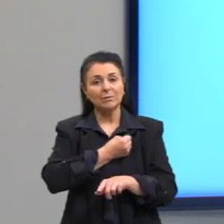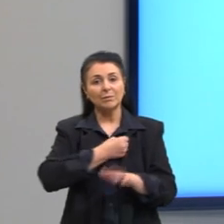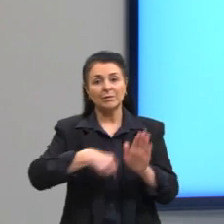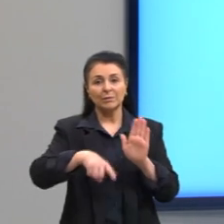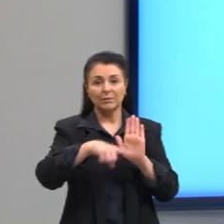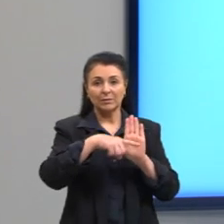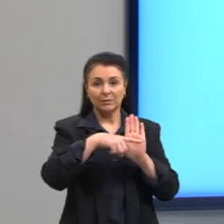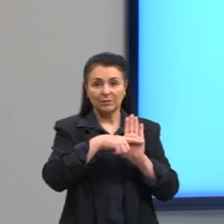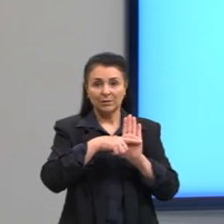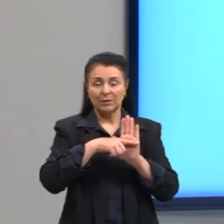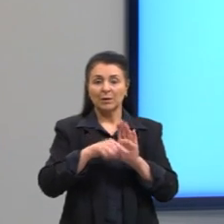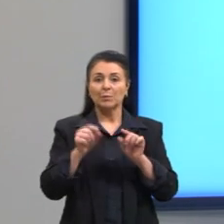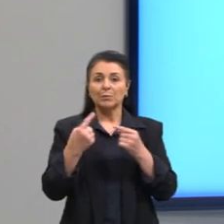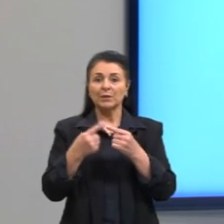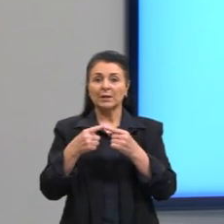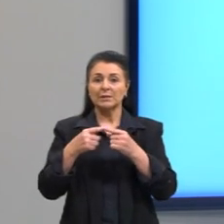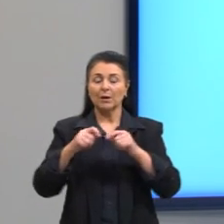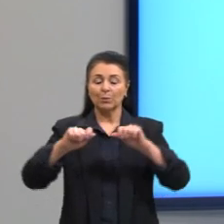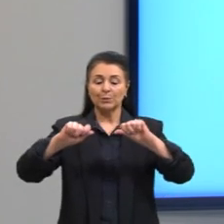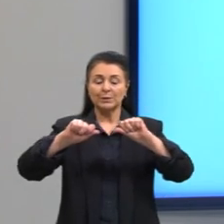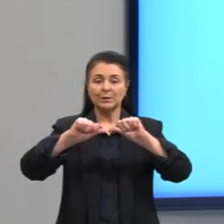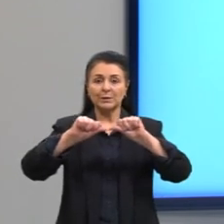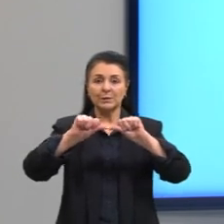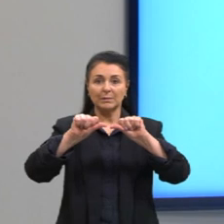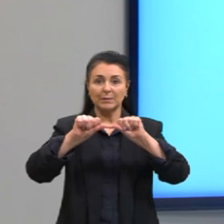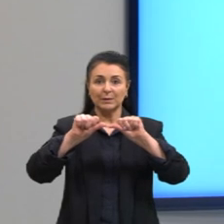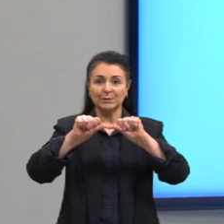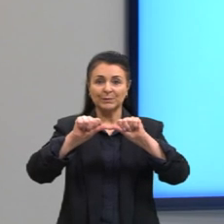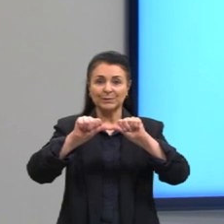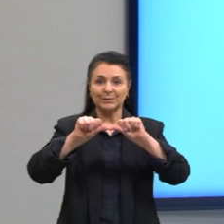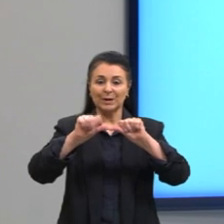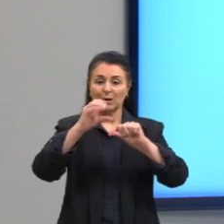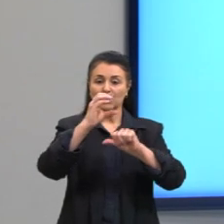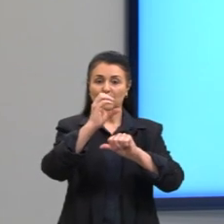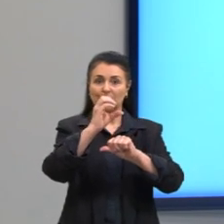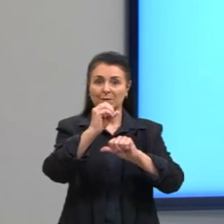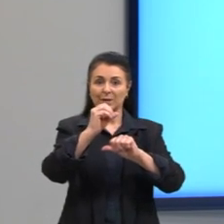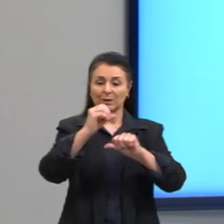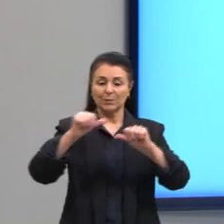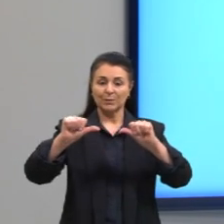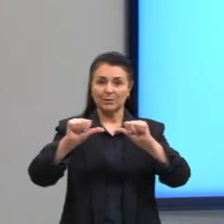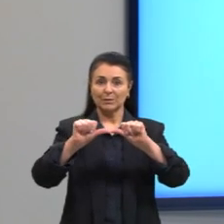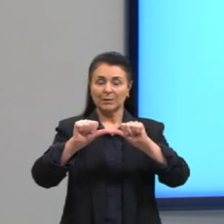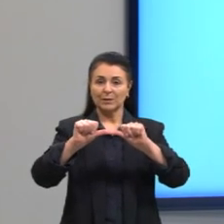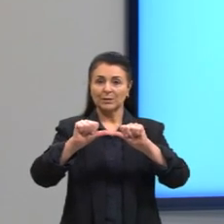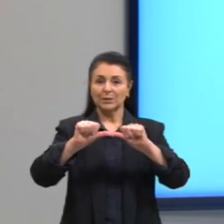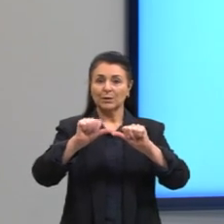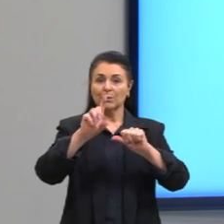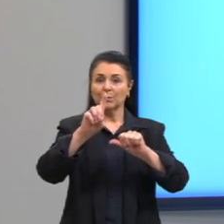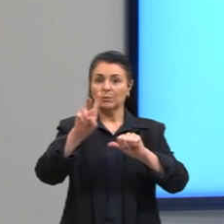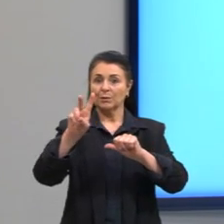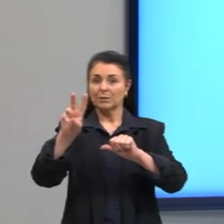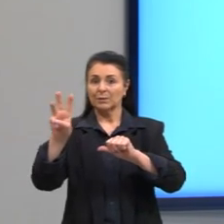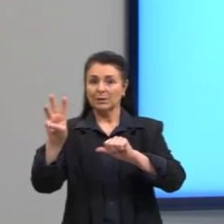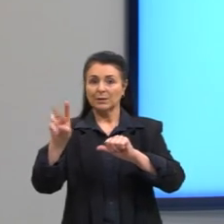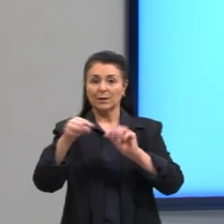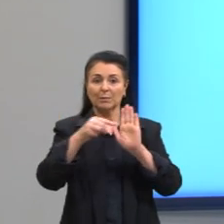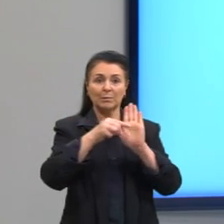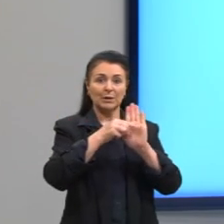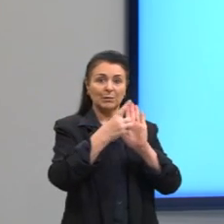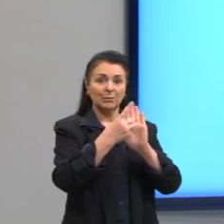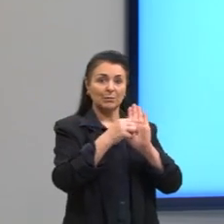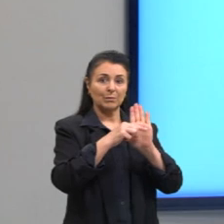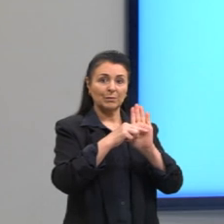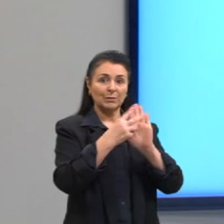os números simétricos em relação a zero, é claro, os números simétricos, então, de 1, 2, 3, nós temos, então, menos 1, menos 2, menos